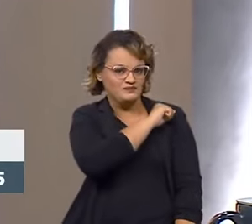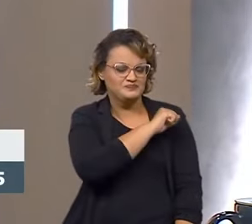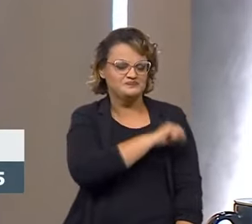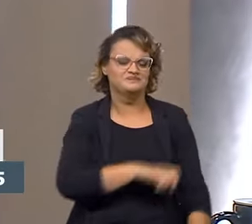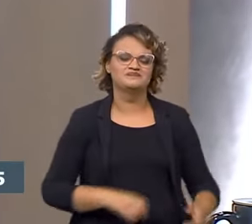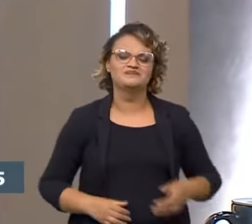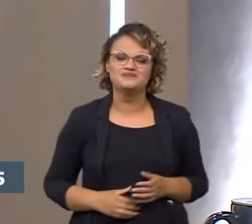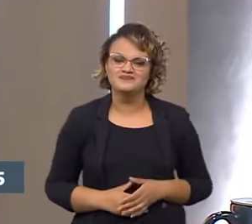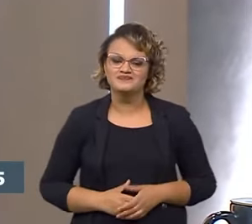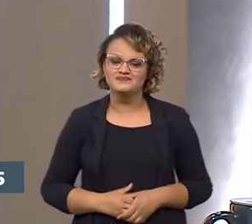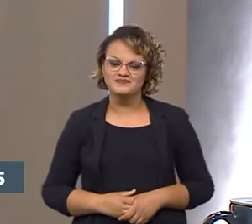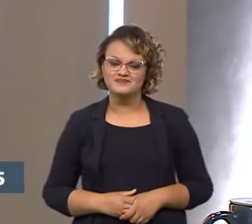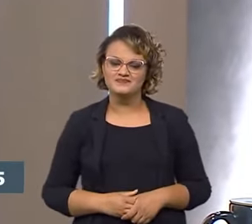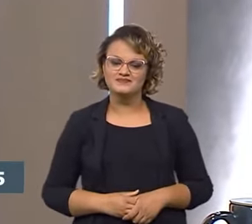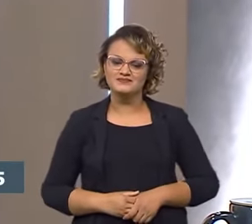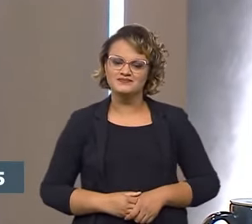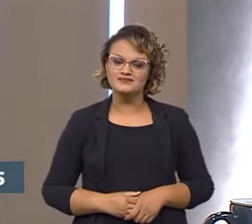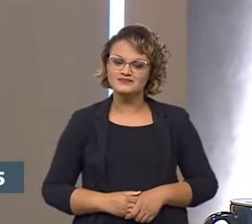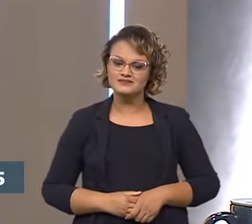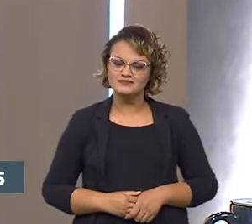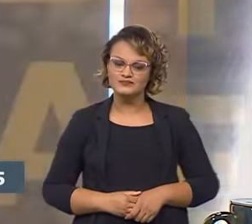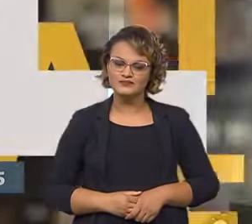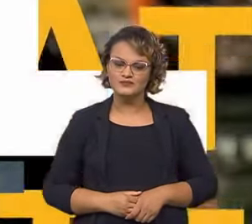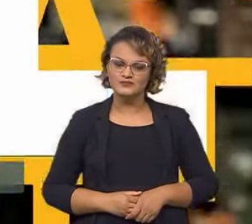que vai respondê-las em poucas palavras.